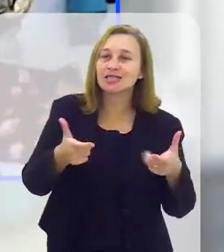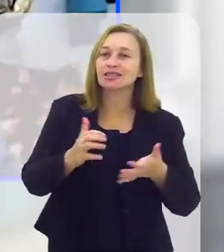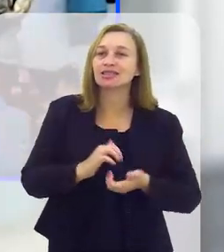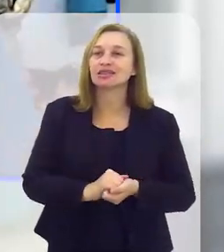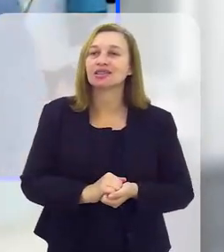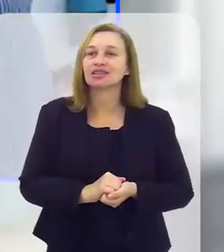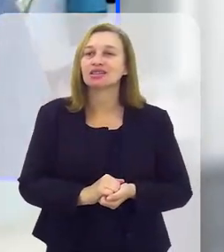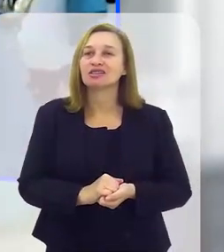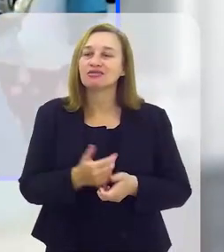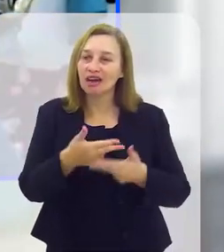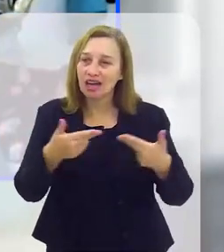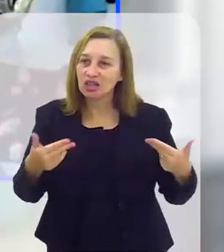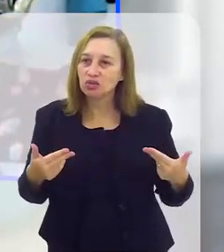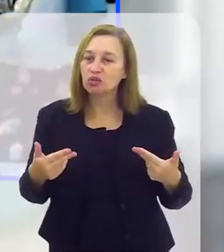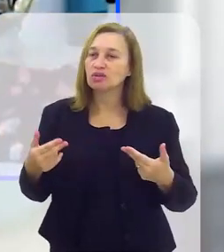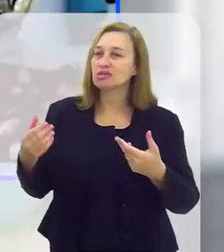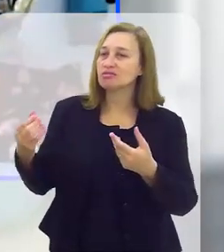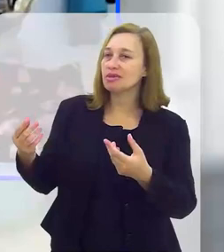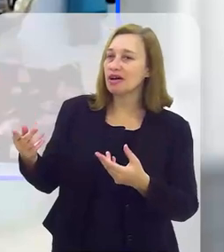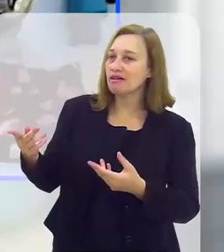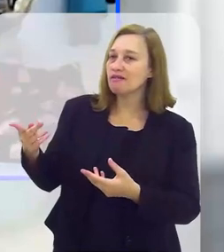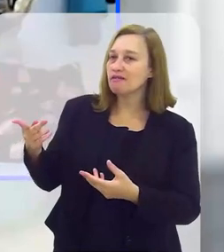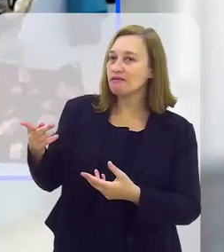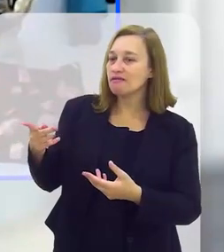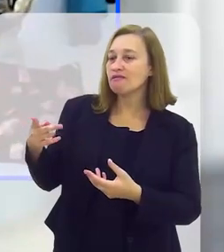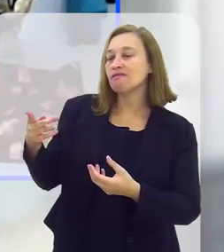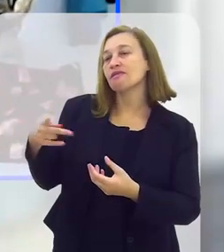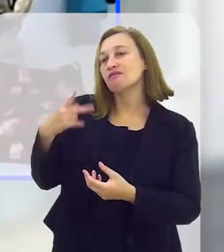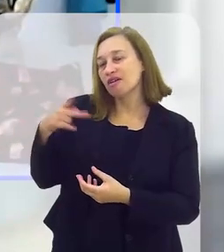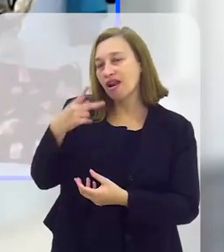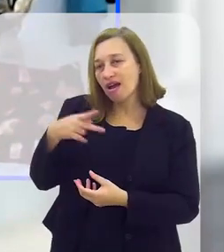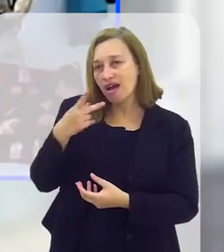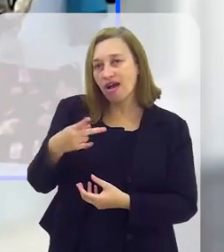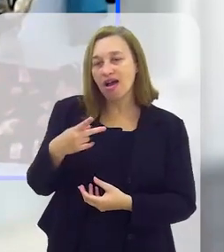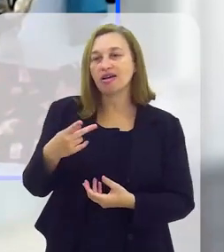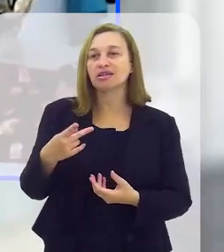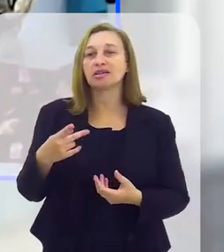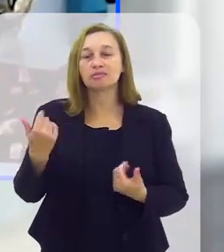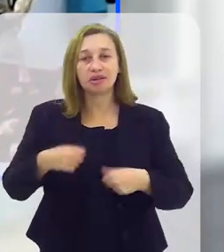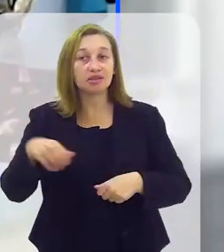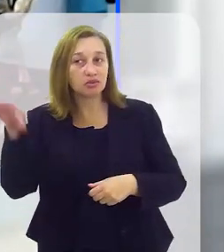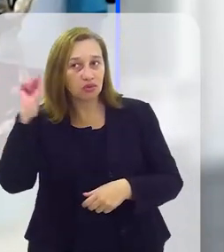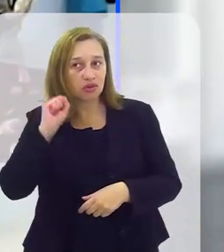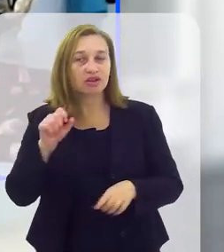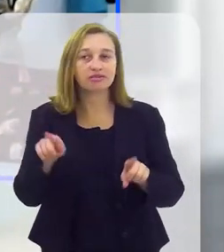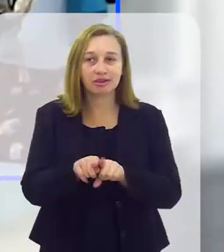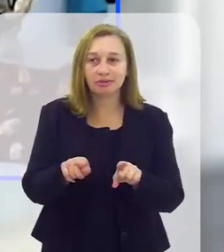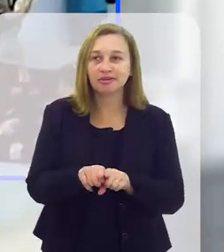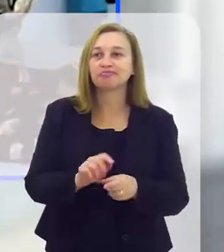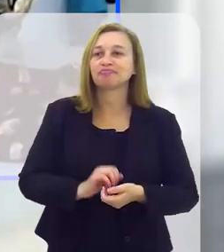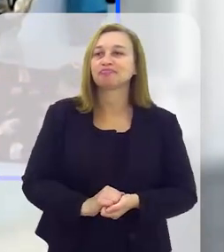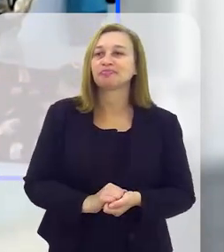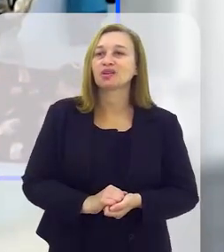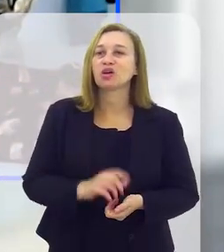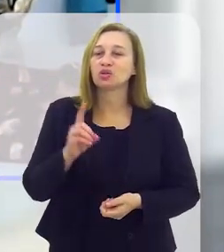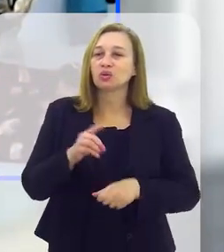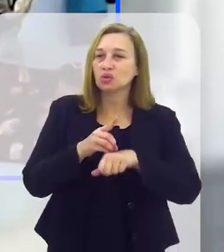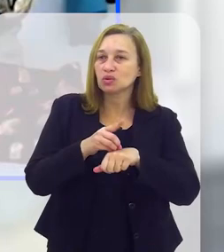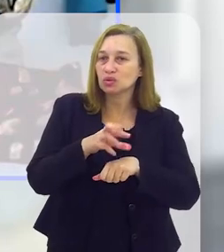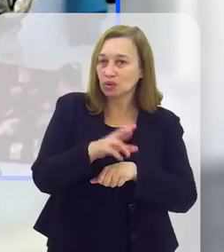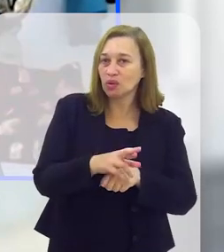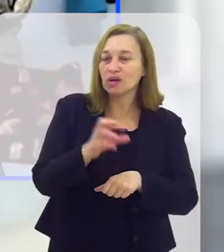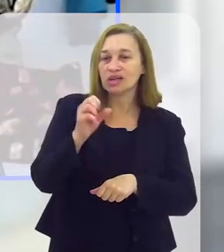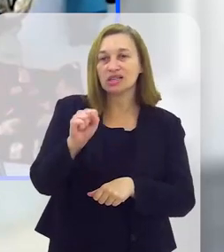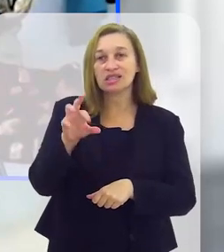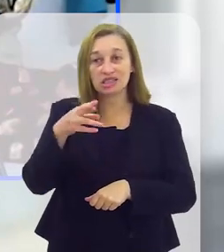internos, ela tem uma experiência muito grande, ela tem muita coisa para dizer, muita coisa para nos falar, e nós